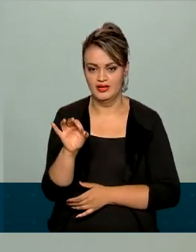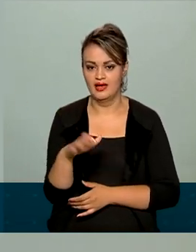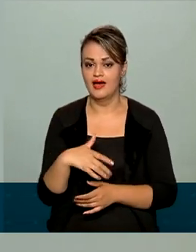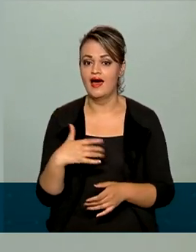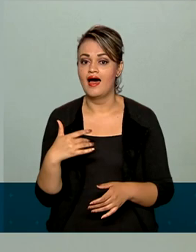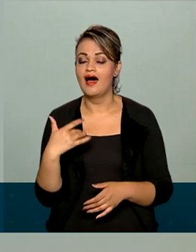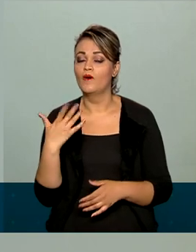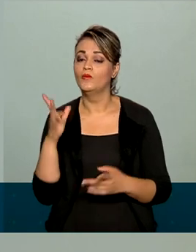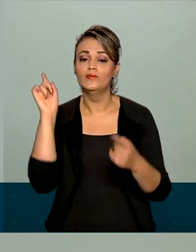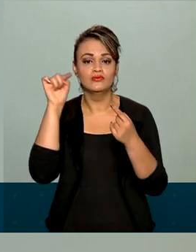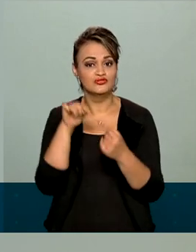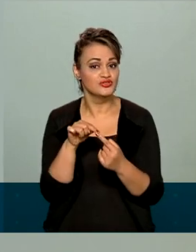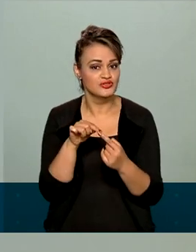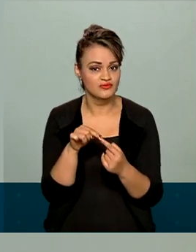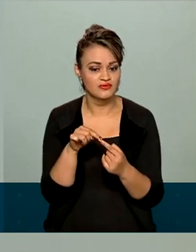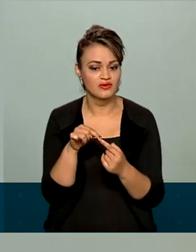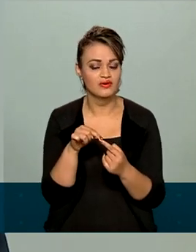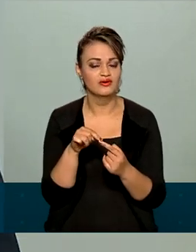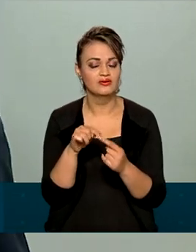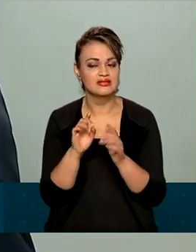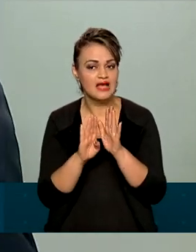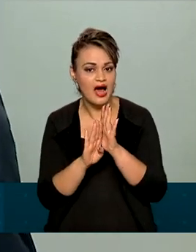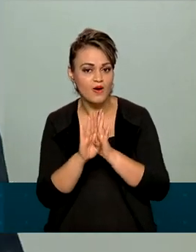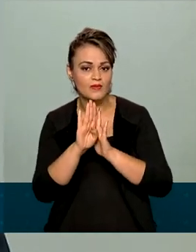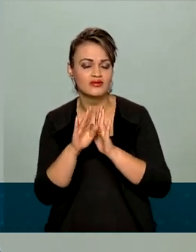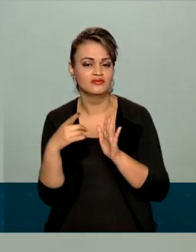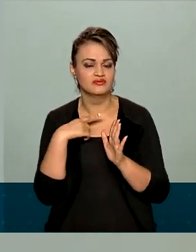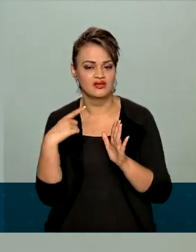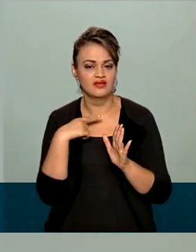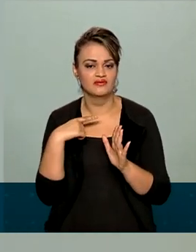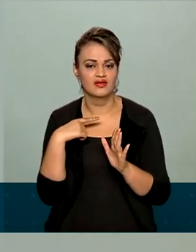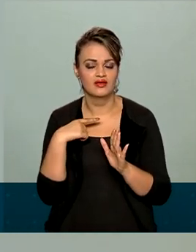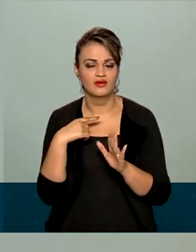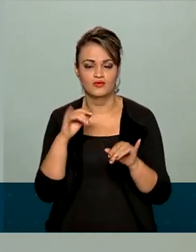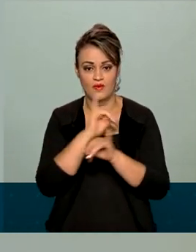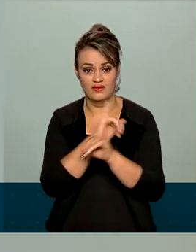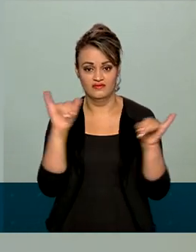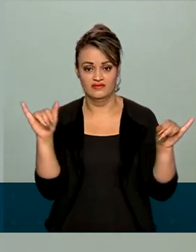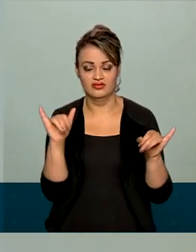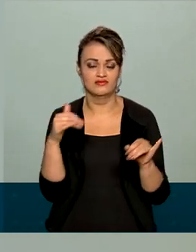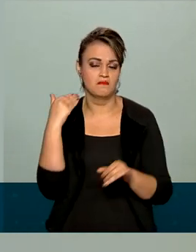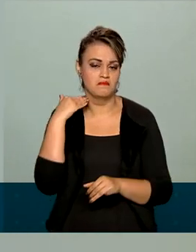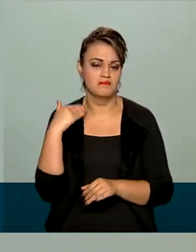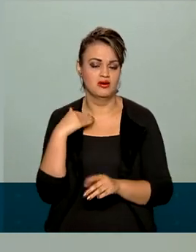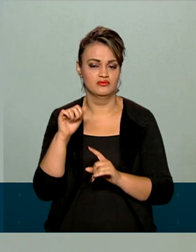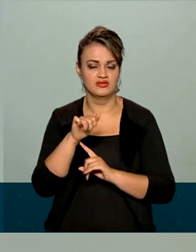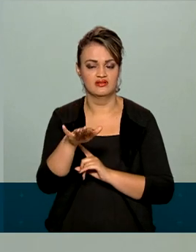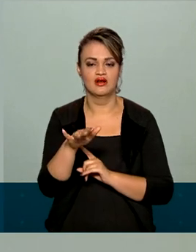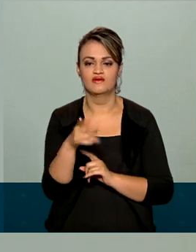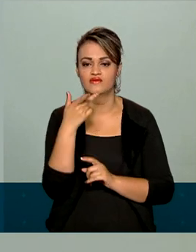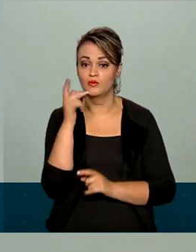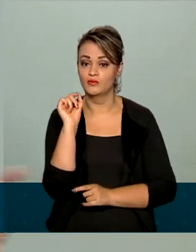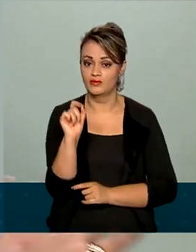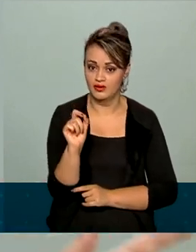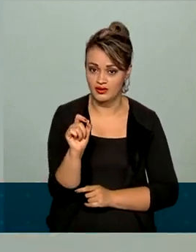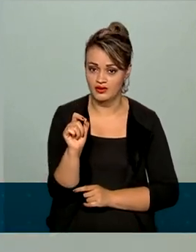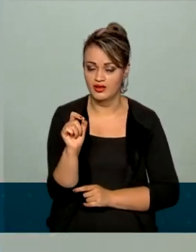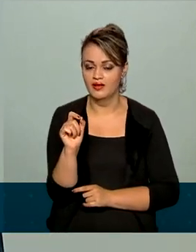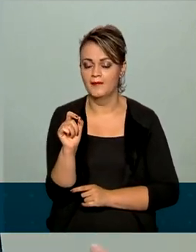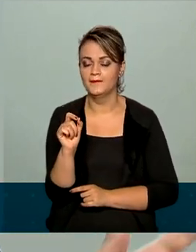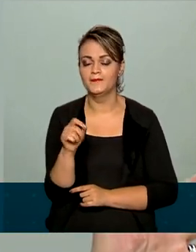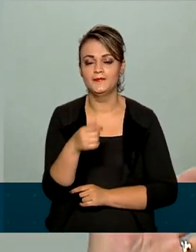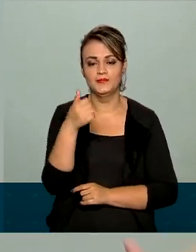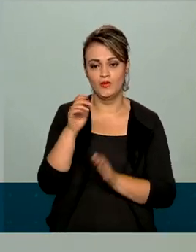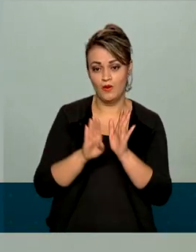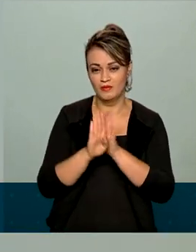A razão desse aumento, de acordo com a nota publicada pelo Banco Central, está, em primeiro